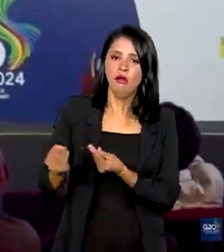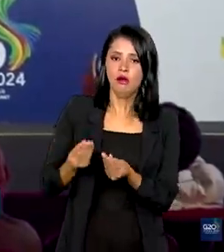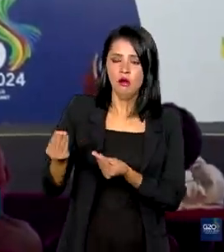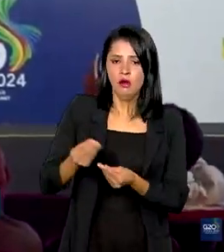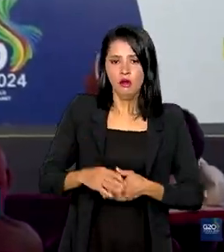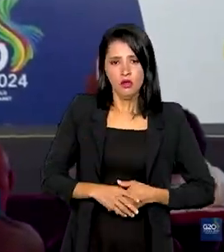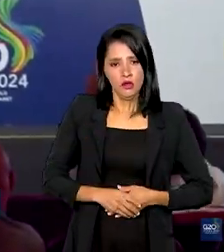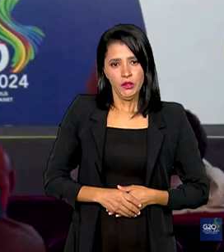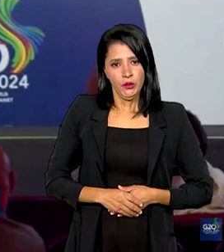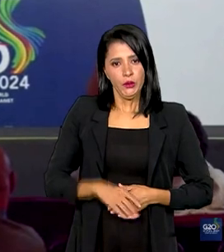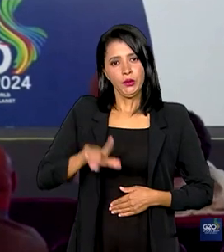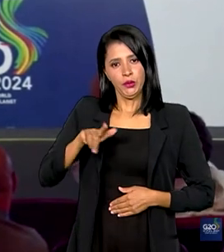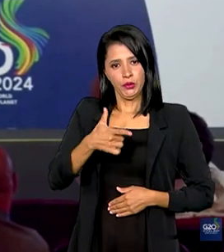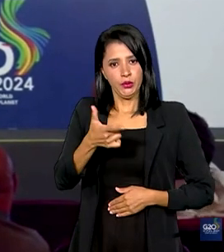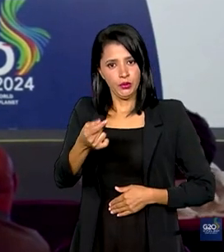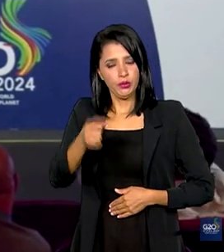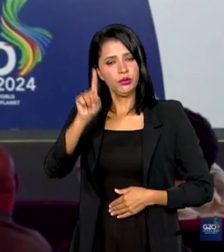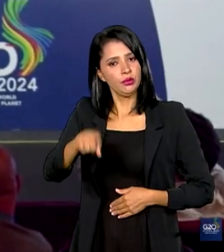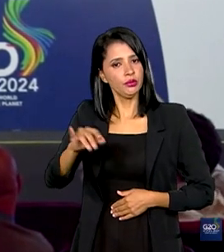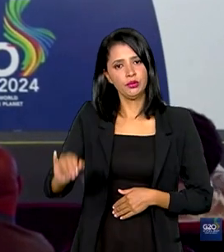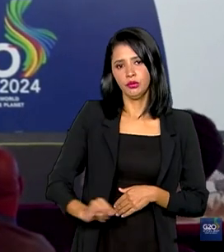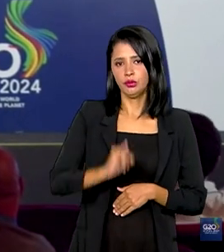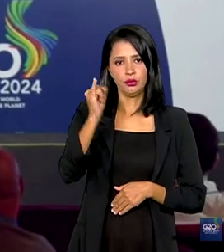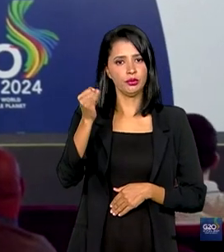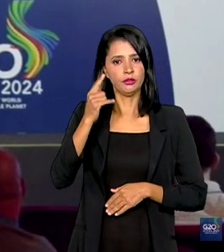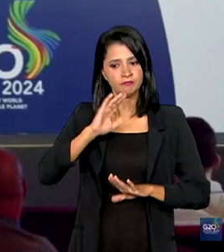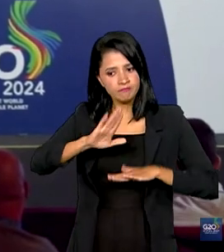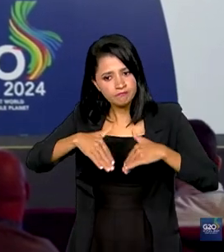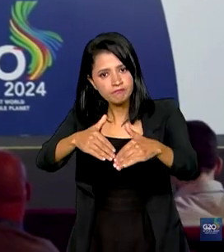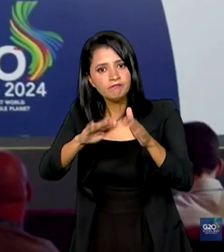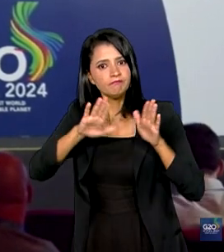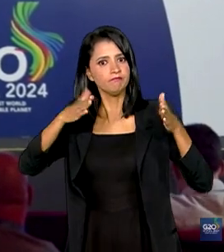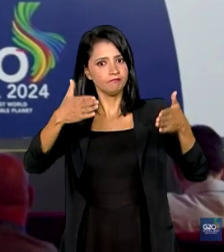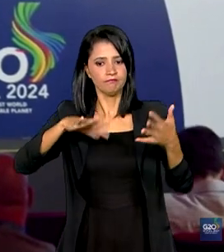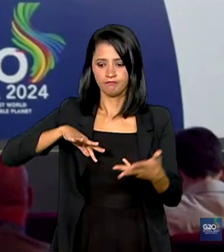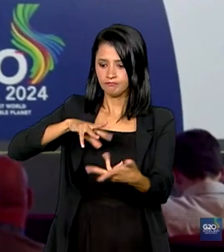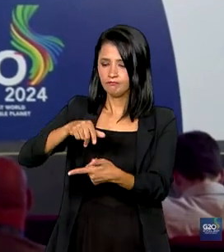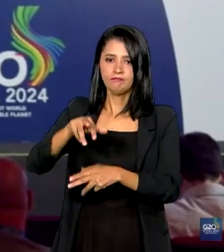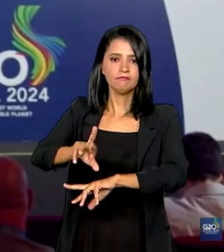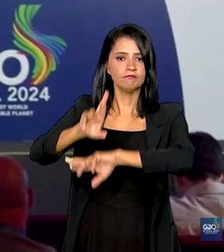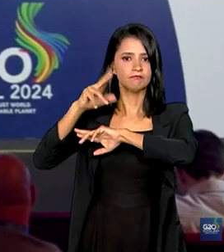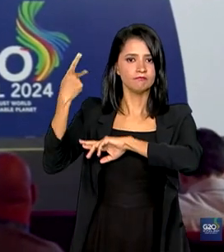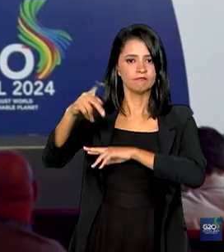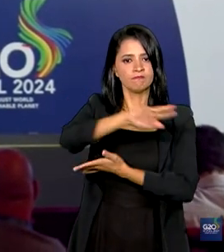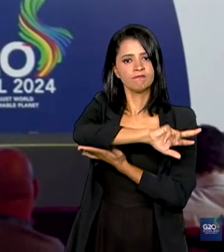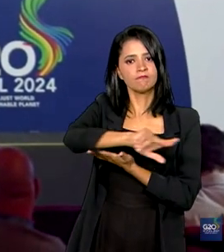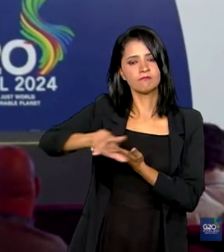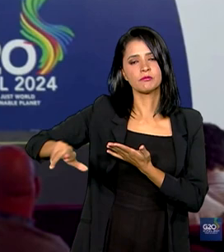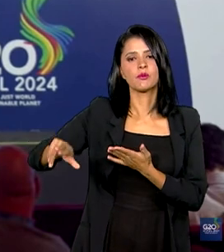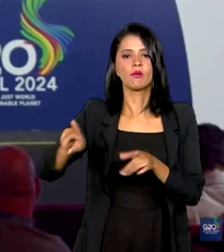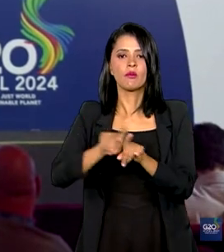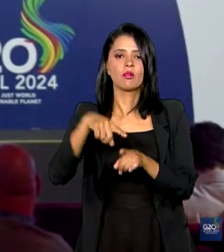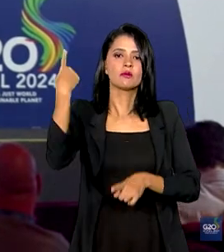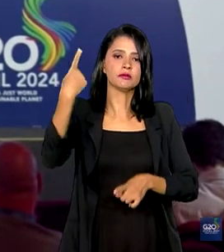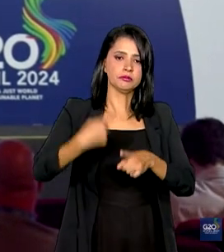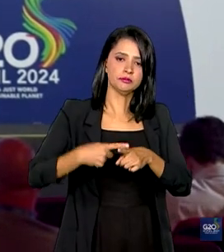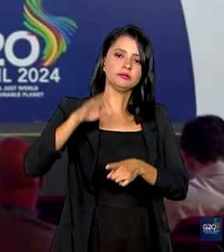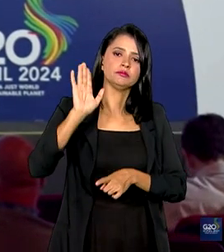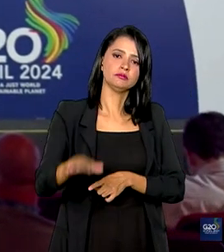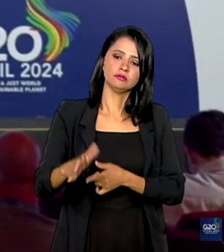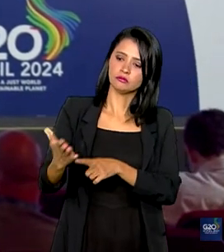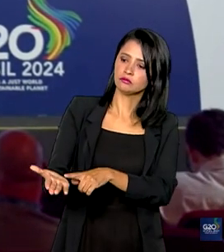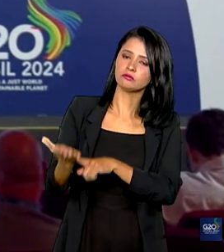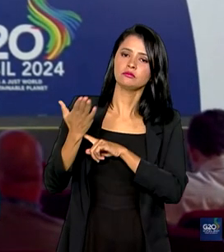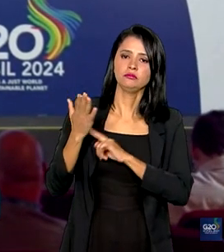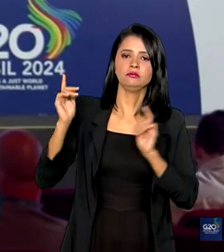fundamental para avançar consensos globais, pela sua representatividade e diversidade, e porque já demonstrou